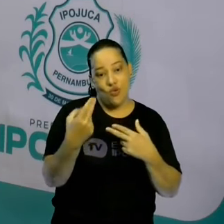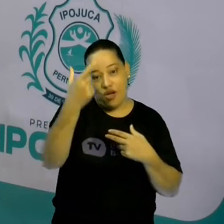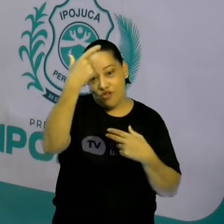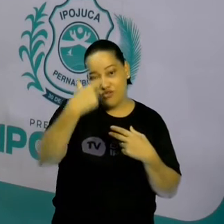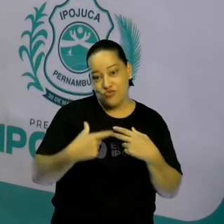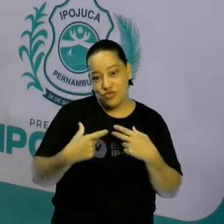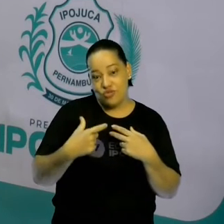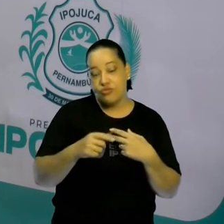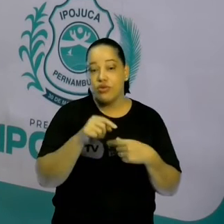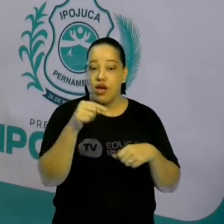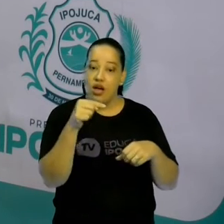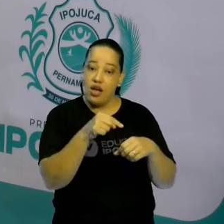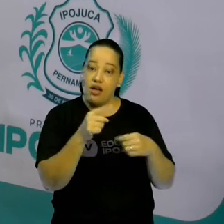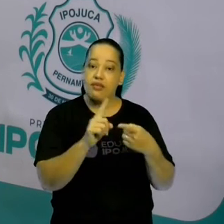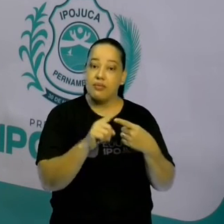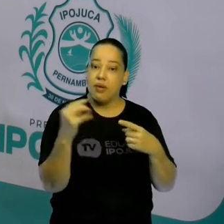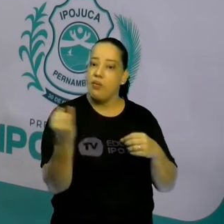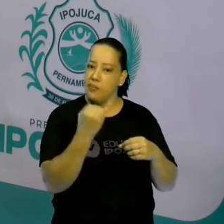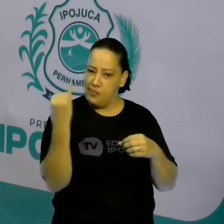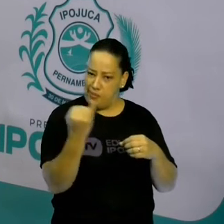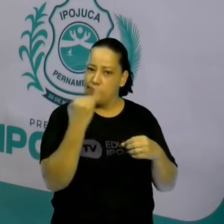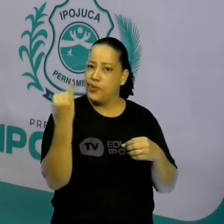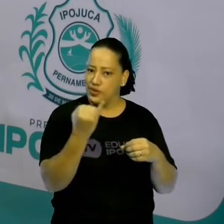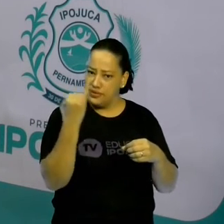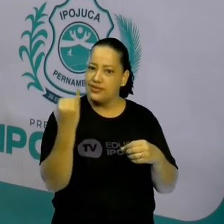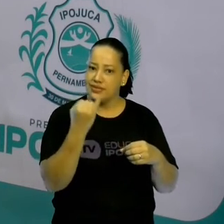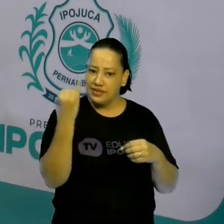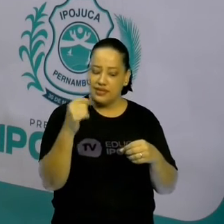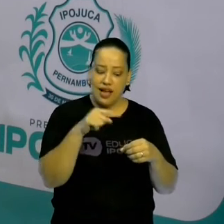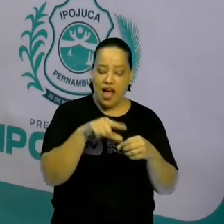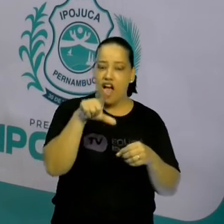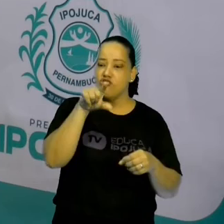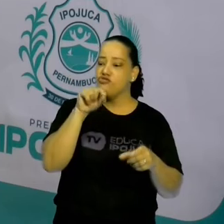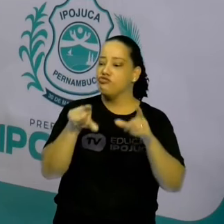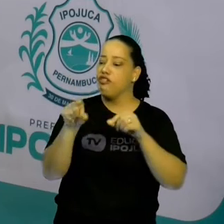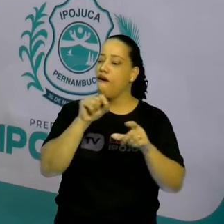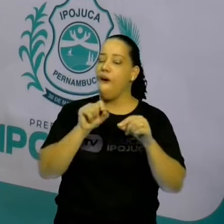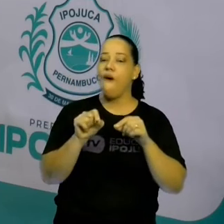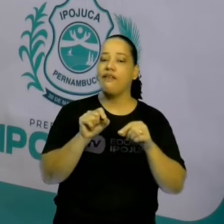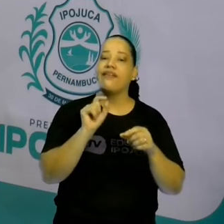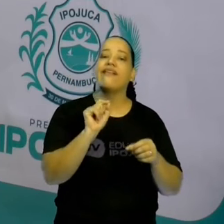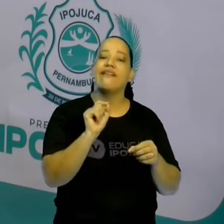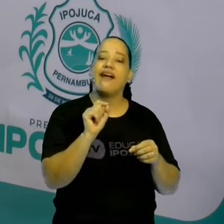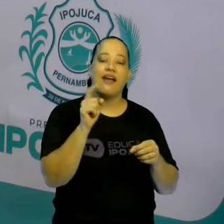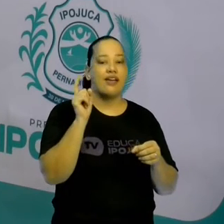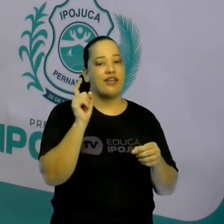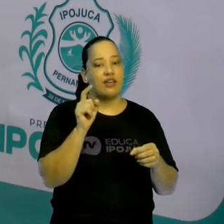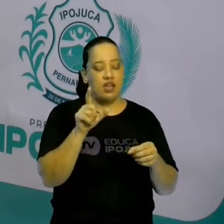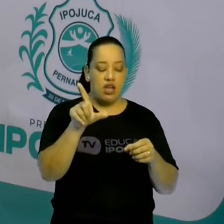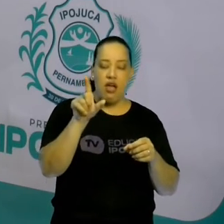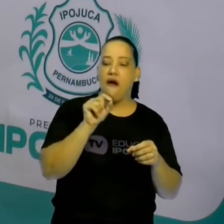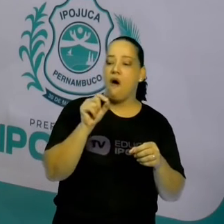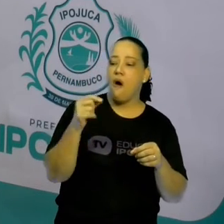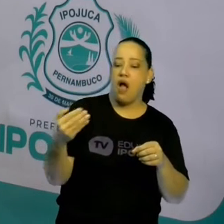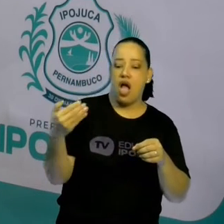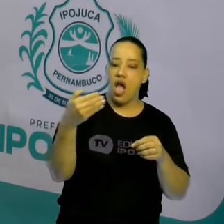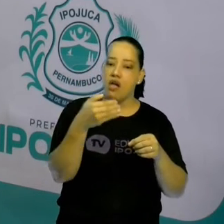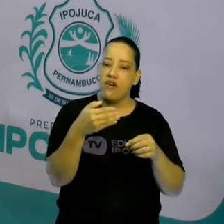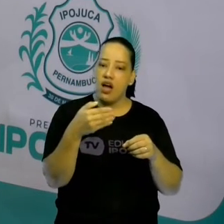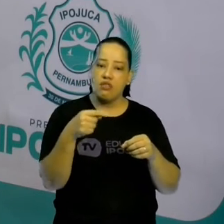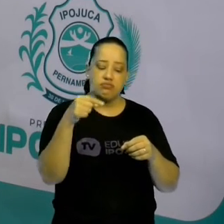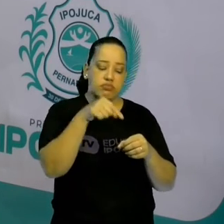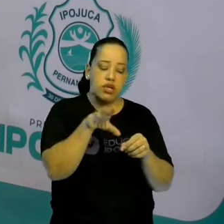que são importantes para a vida dela, certo? Então, quem vai controlar, quem entra e quem sai da